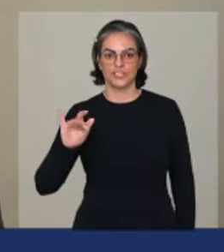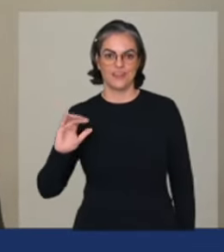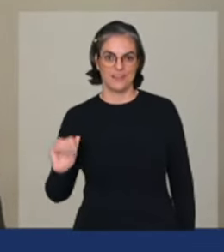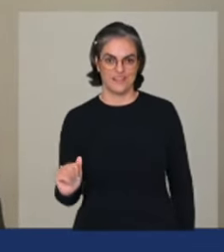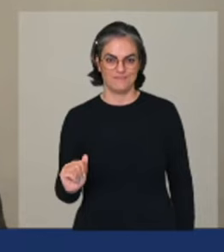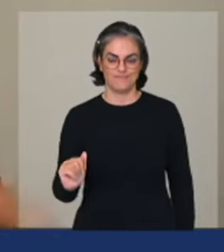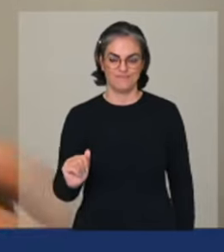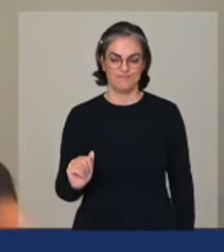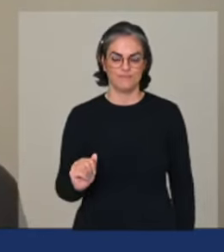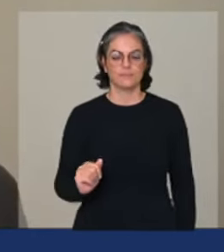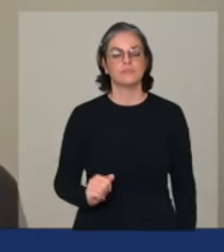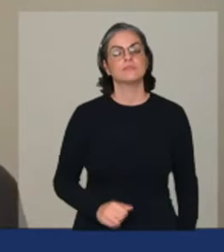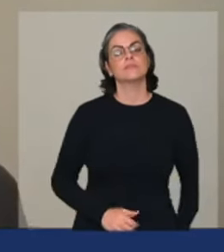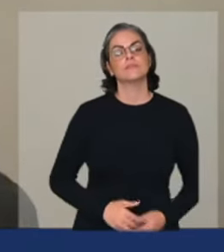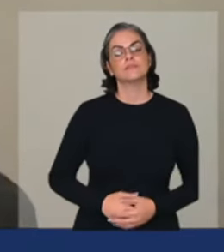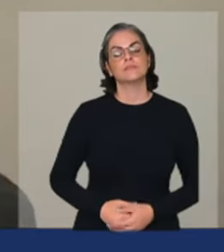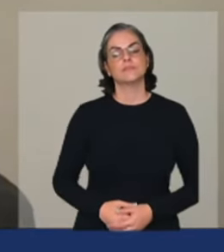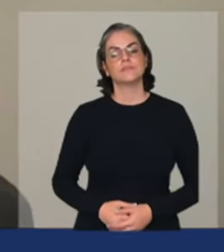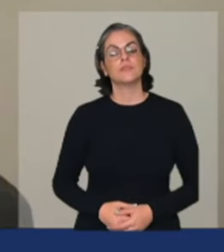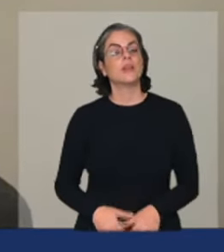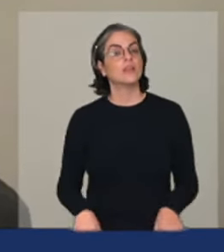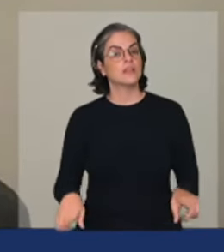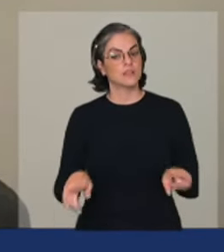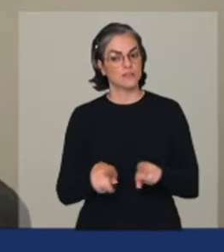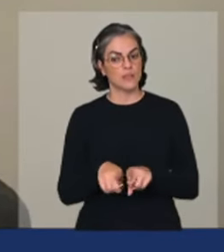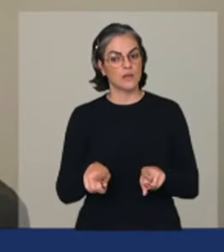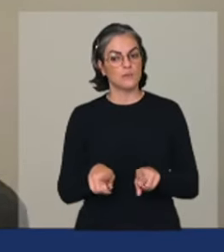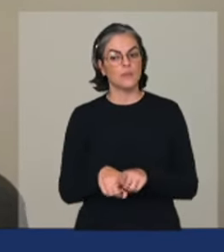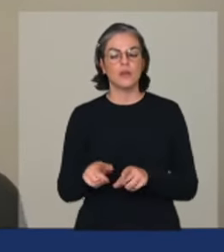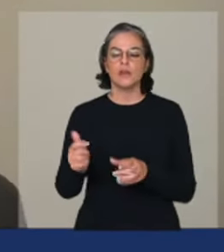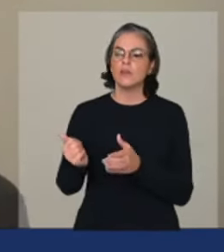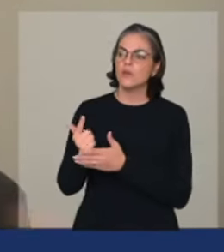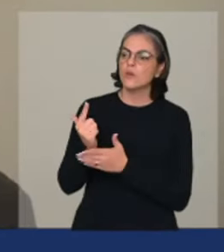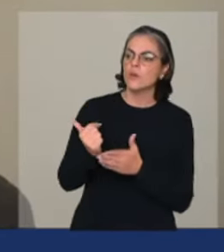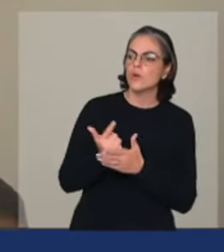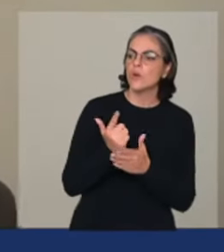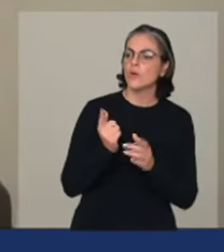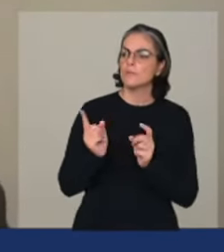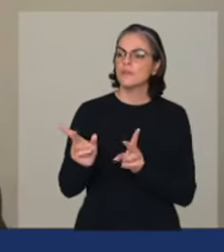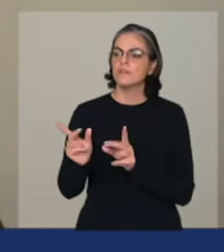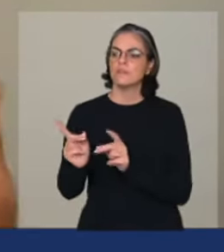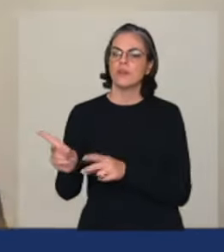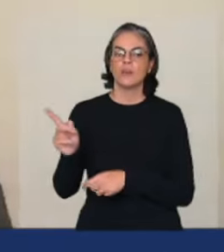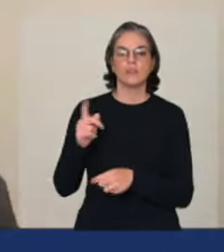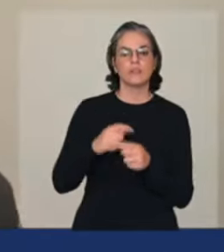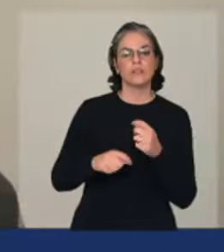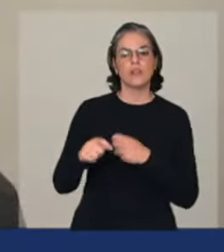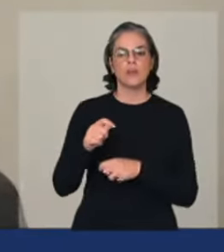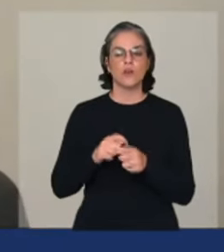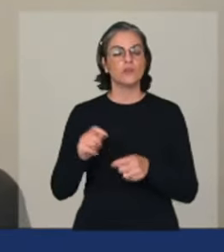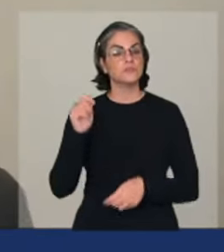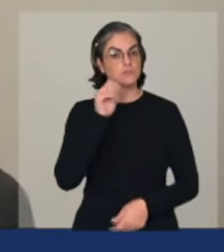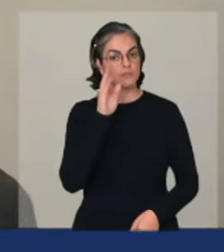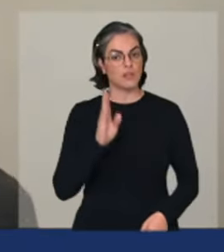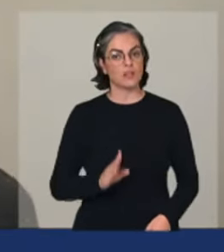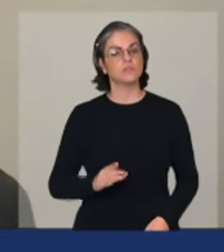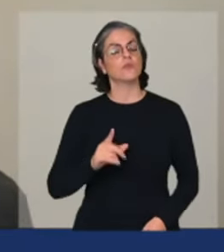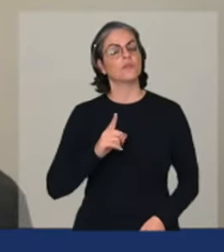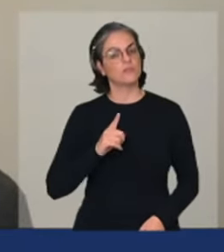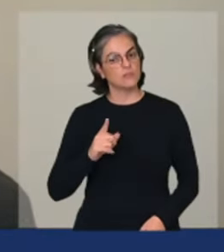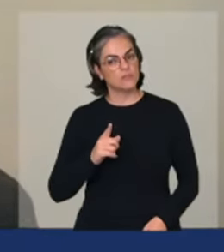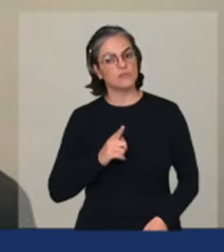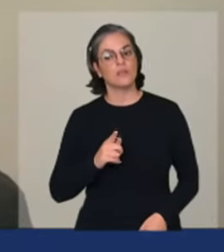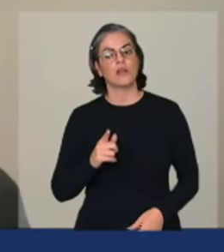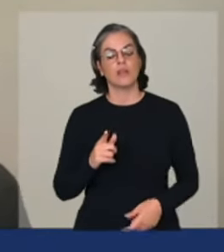no mundo da sociedade de consumo também convive cotidianamente com o consumo dos